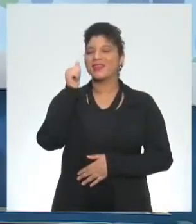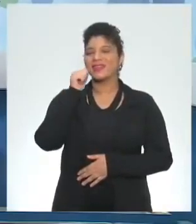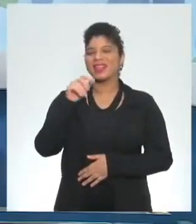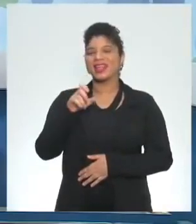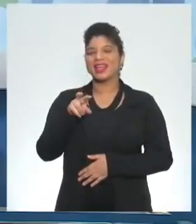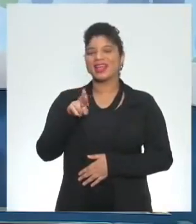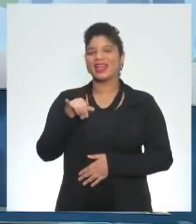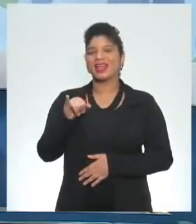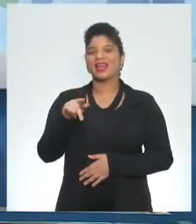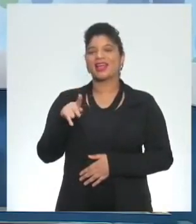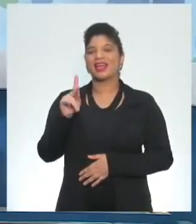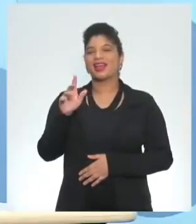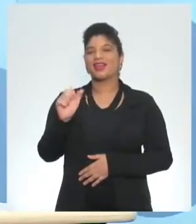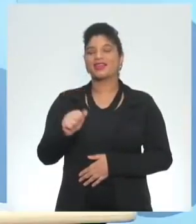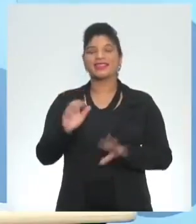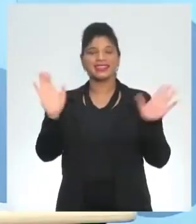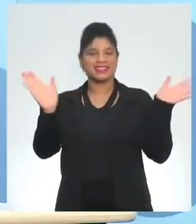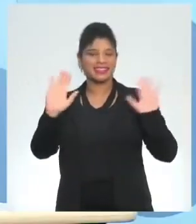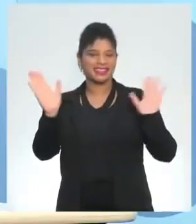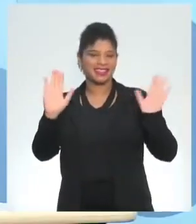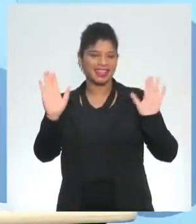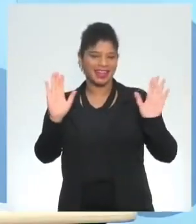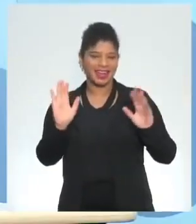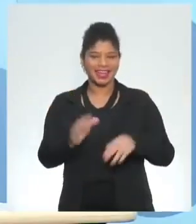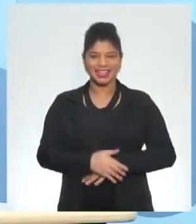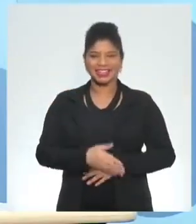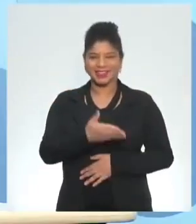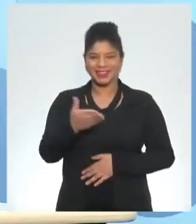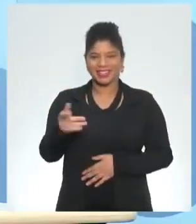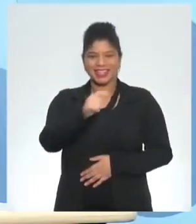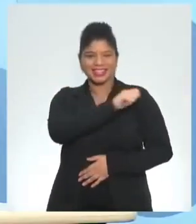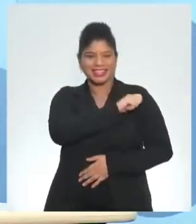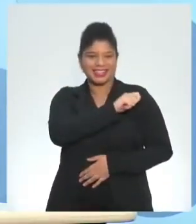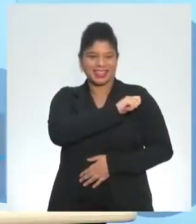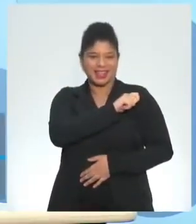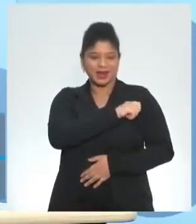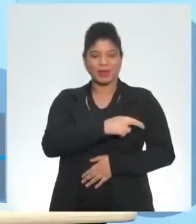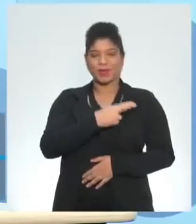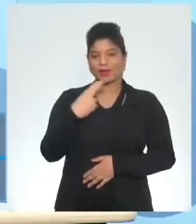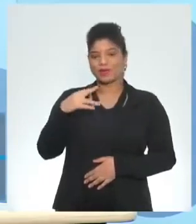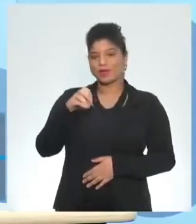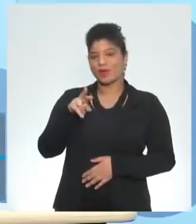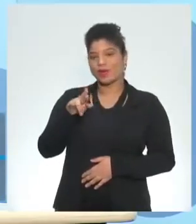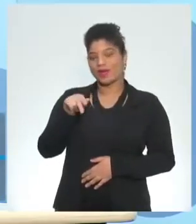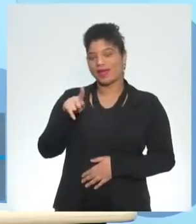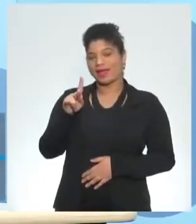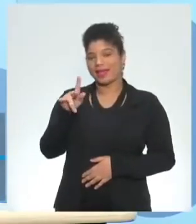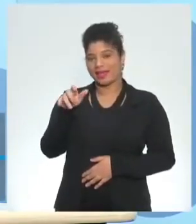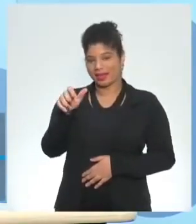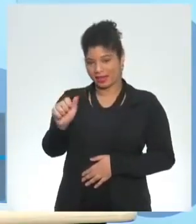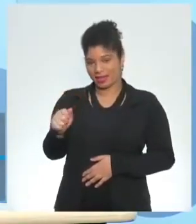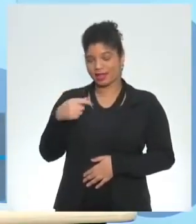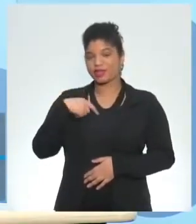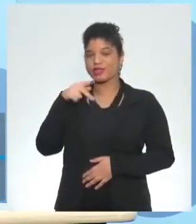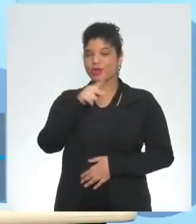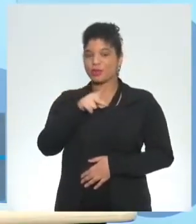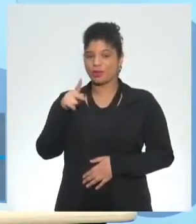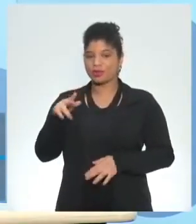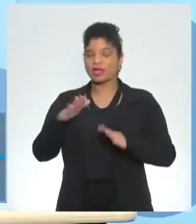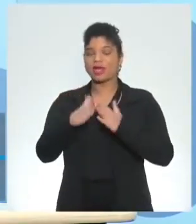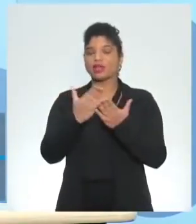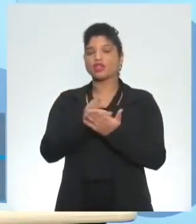hello everybody hello students my name is erica i teach at school